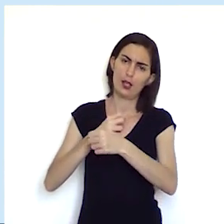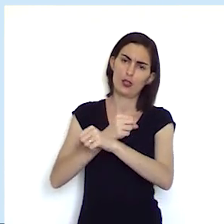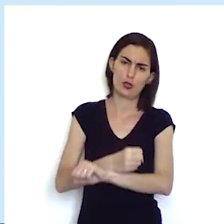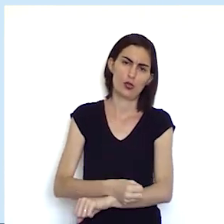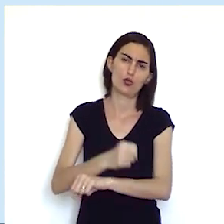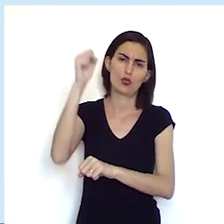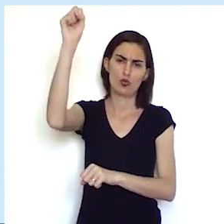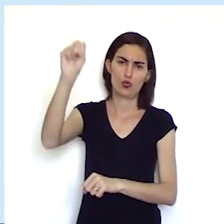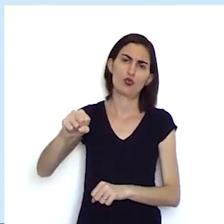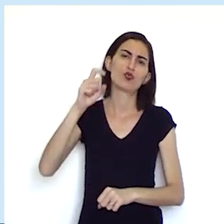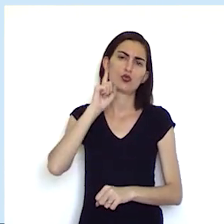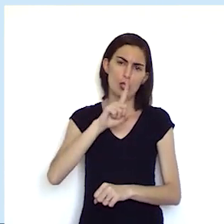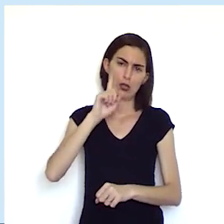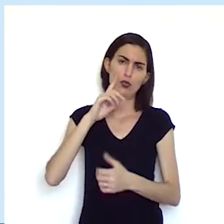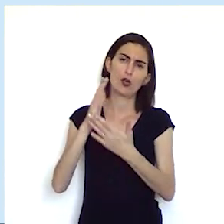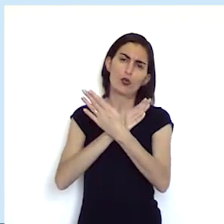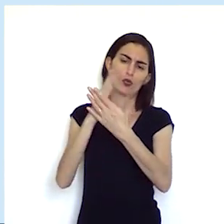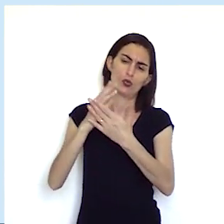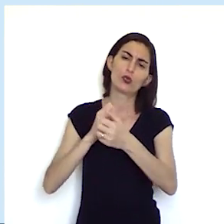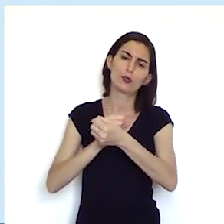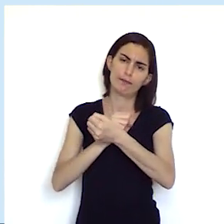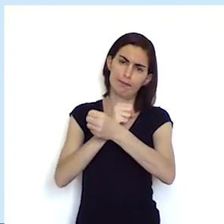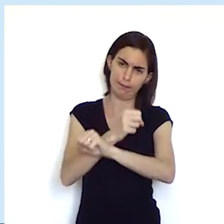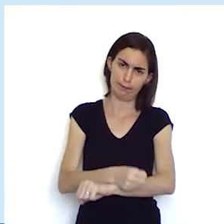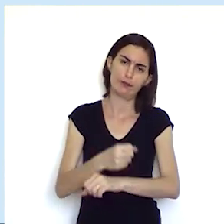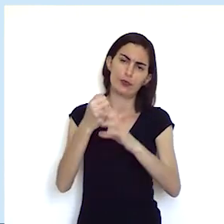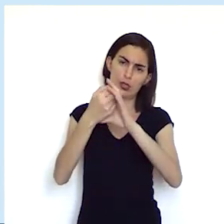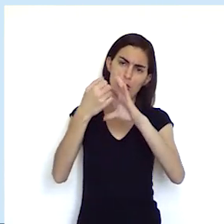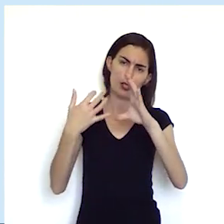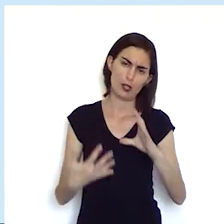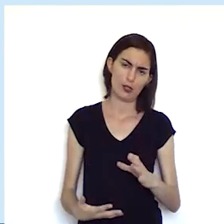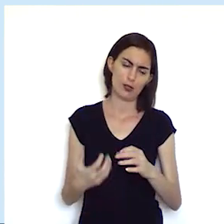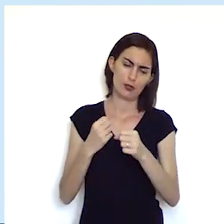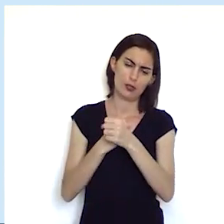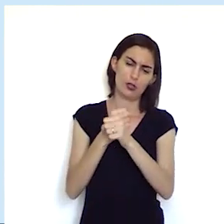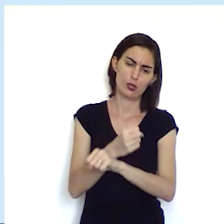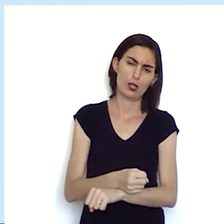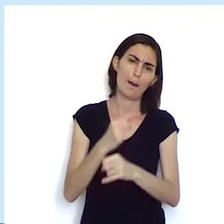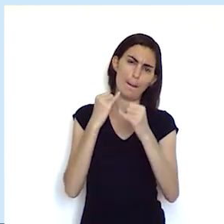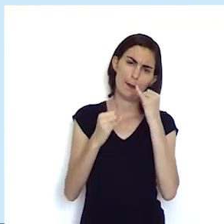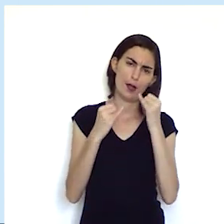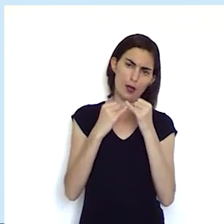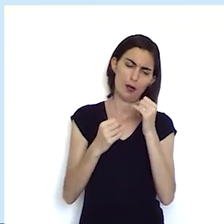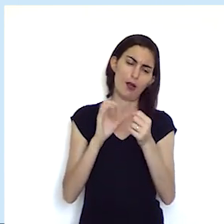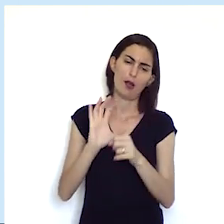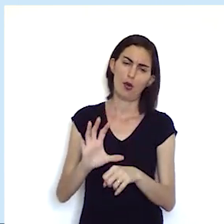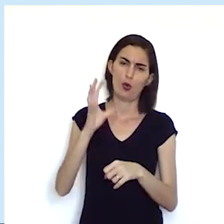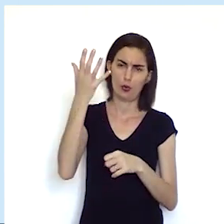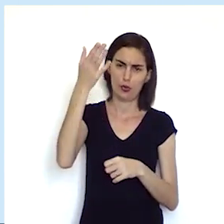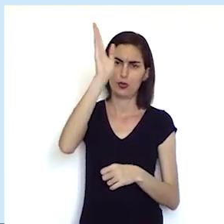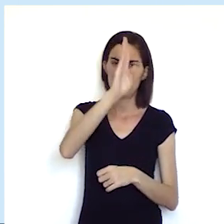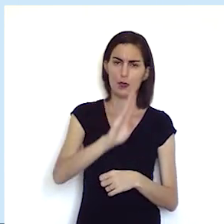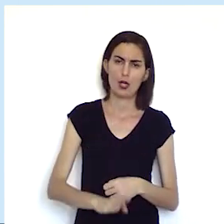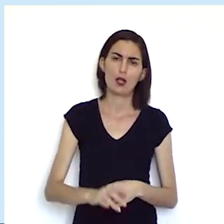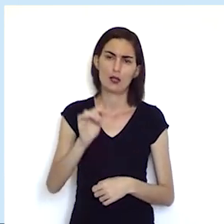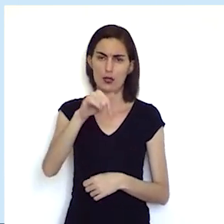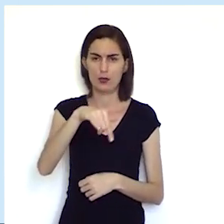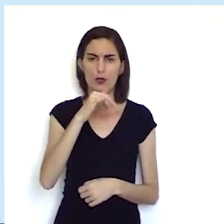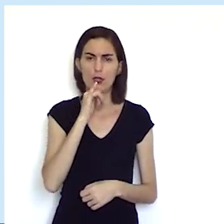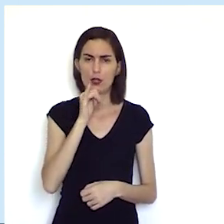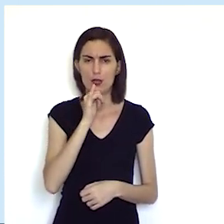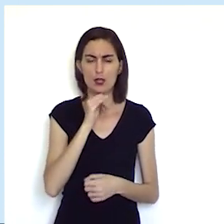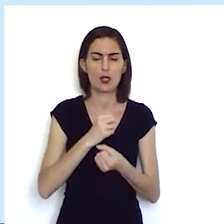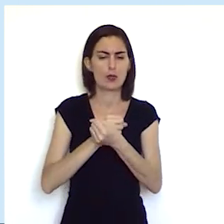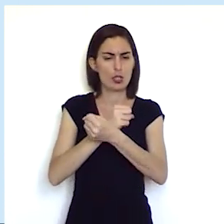Estados Unidos nas colônias do sul uma característica de colonização semelhante ao que acontecia no Brasil por